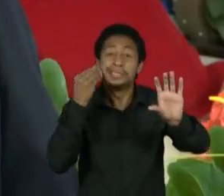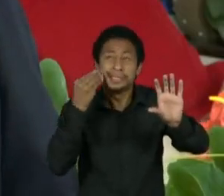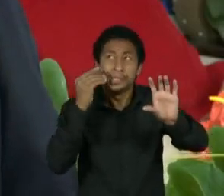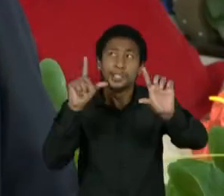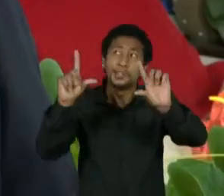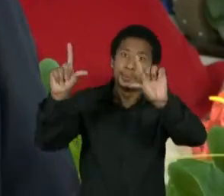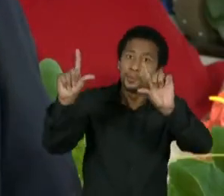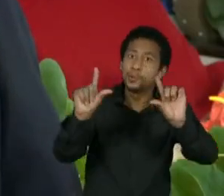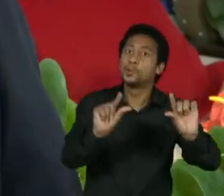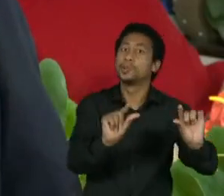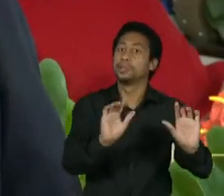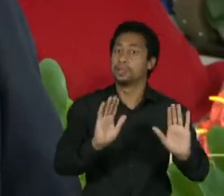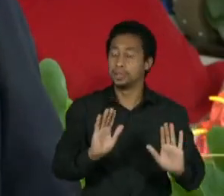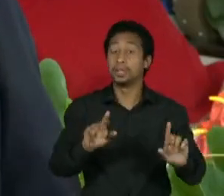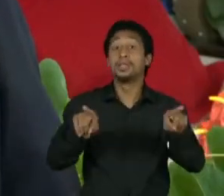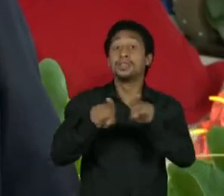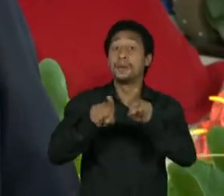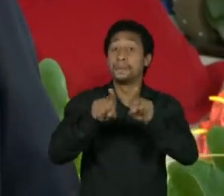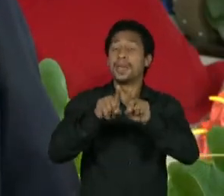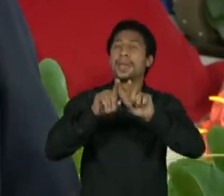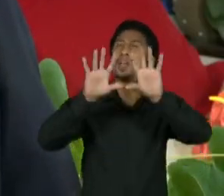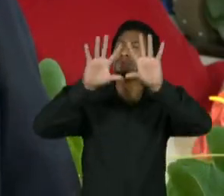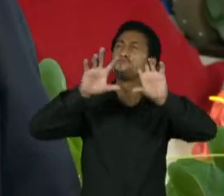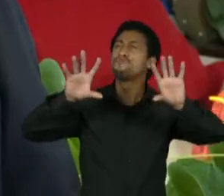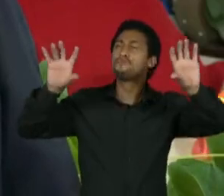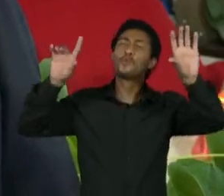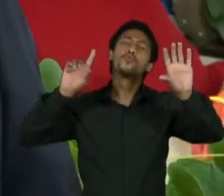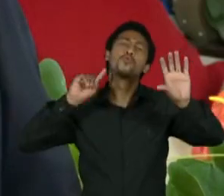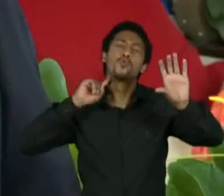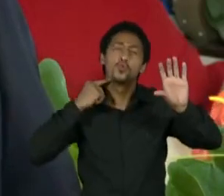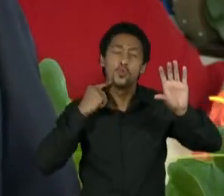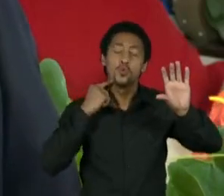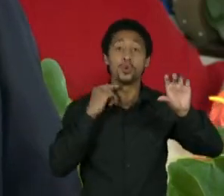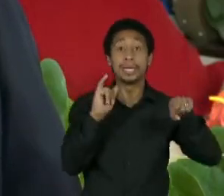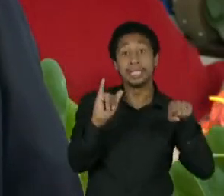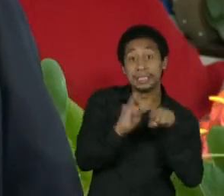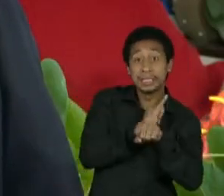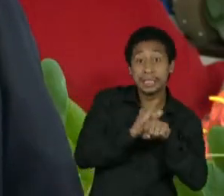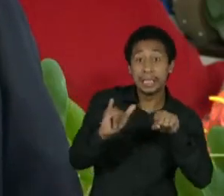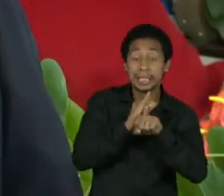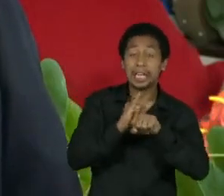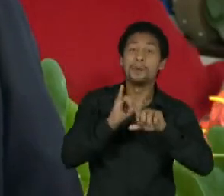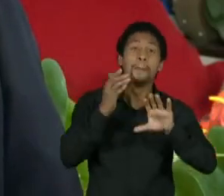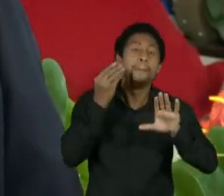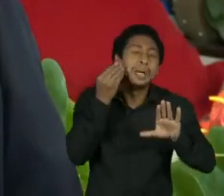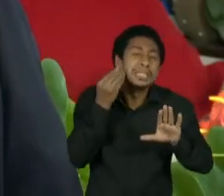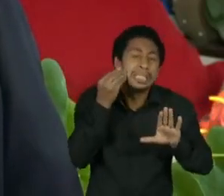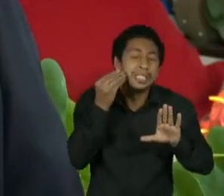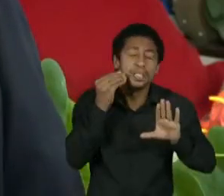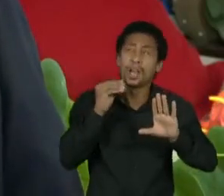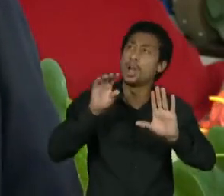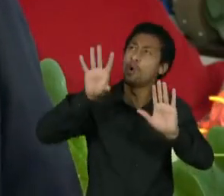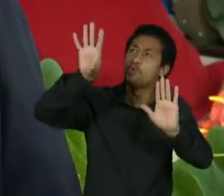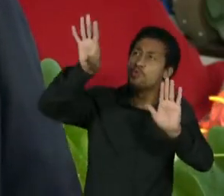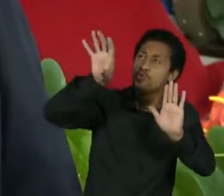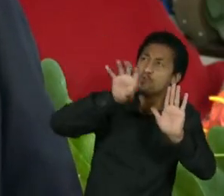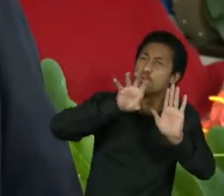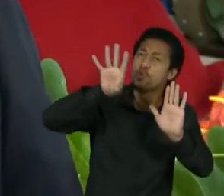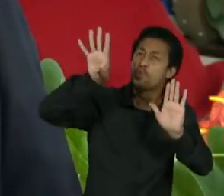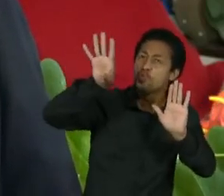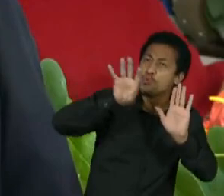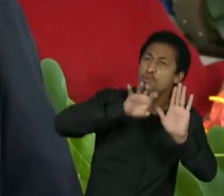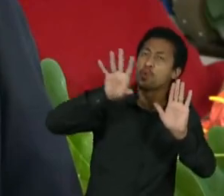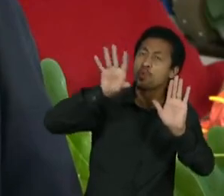inovações tecnológicas que estão em progresso na Petrobras, mas o petróleo ainda tem uma vida bem